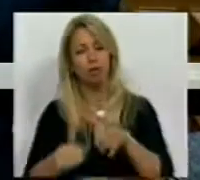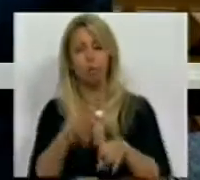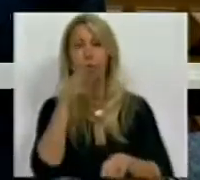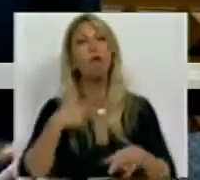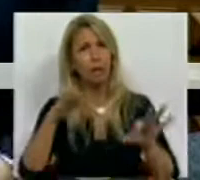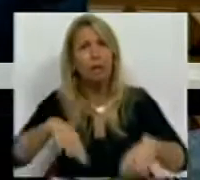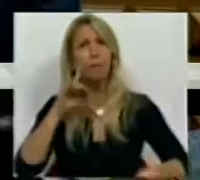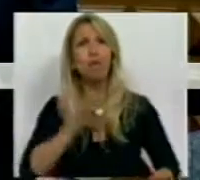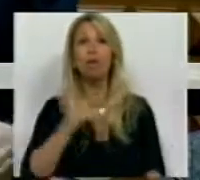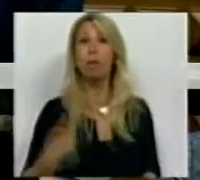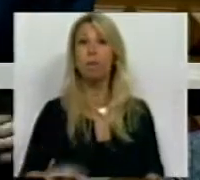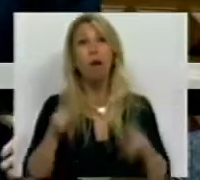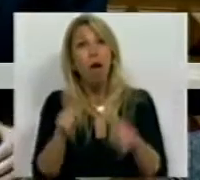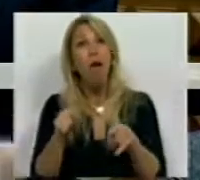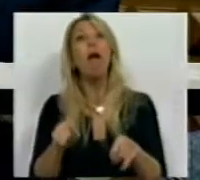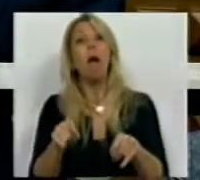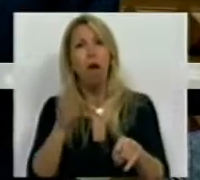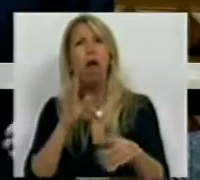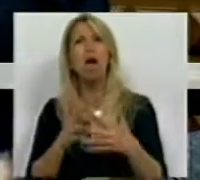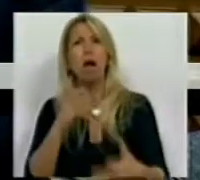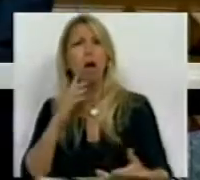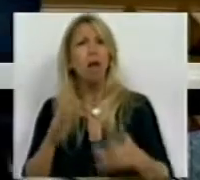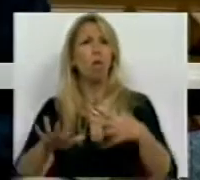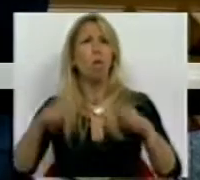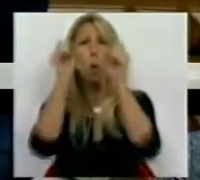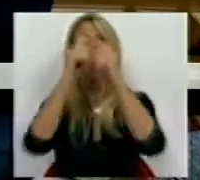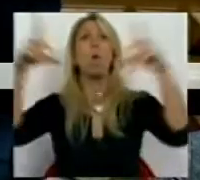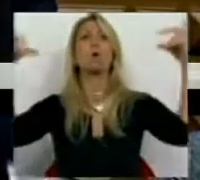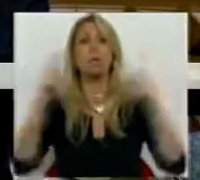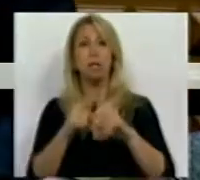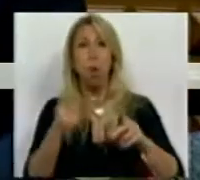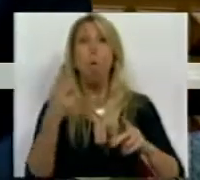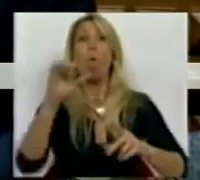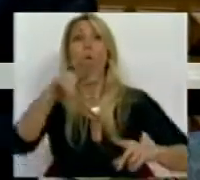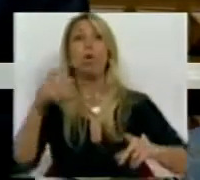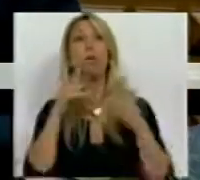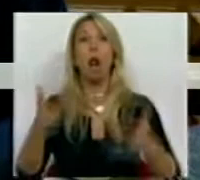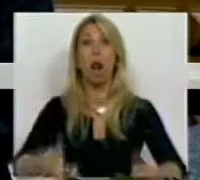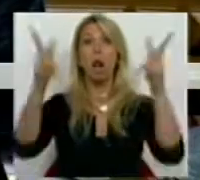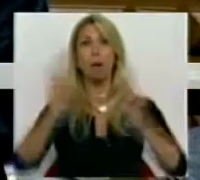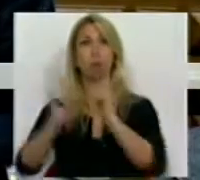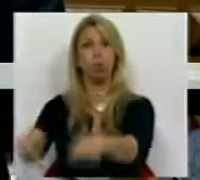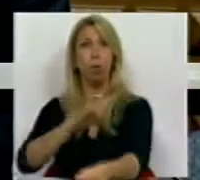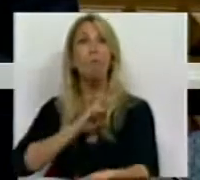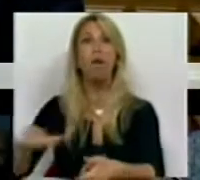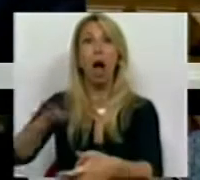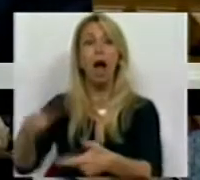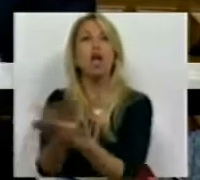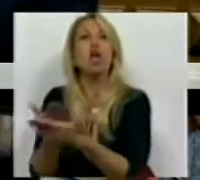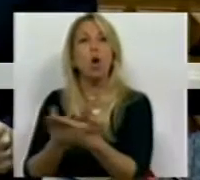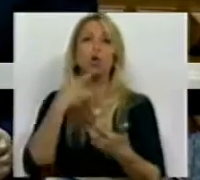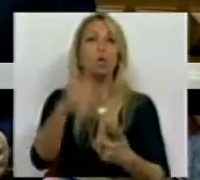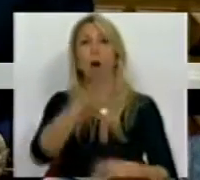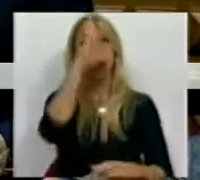Presidente, isto é, a concepção profundamente ultraliberal, entregar ao setor privado áreas de negócios, dizendo que no Estado não tem dinheiro para